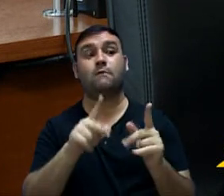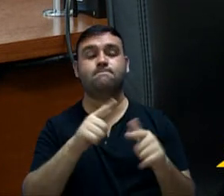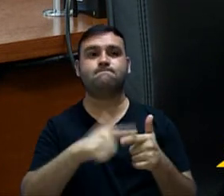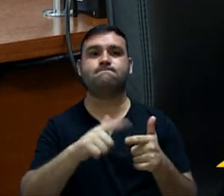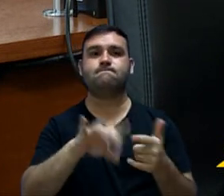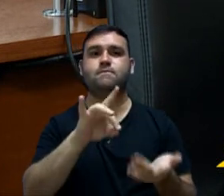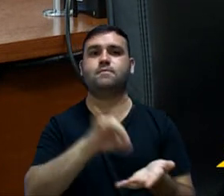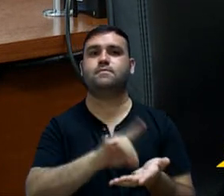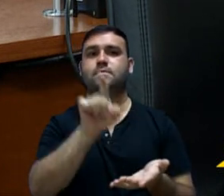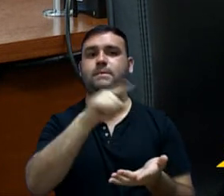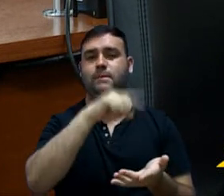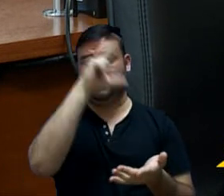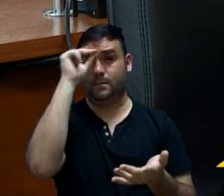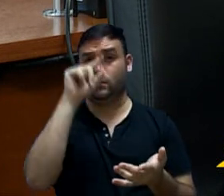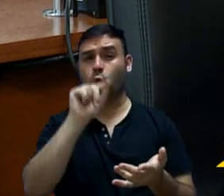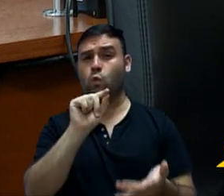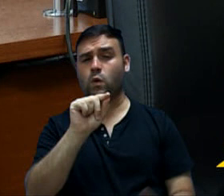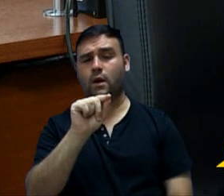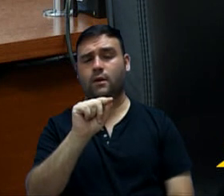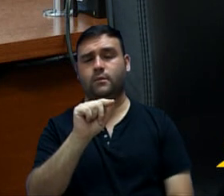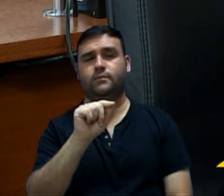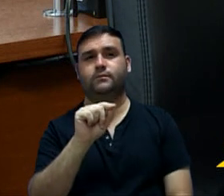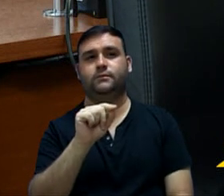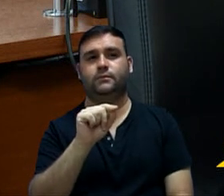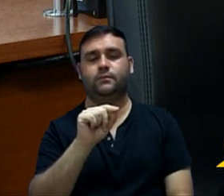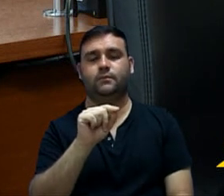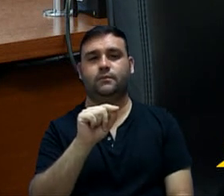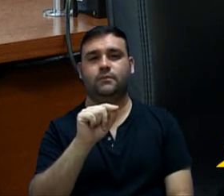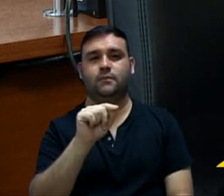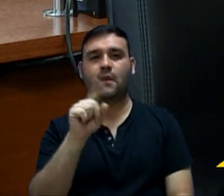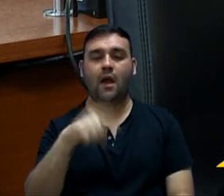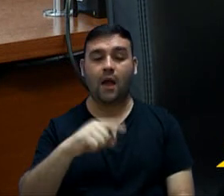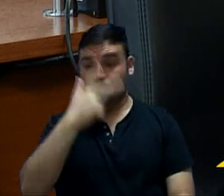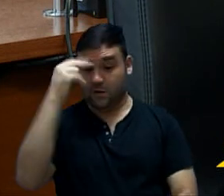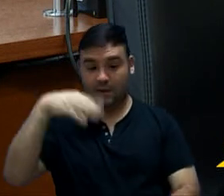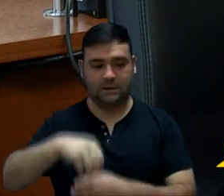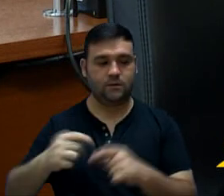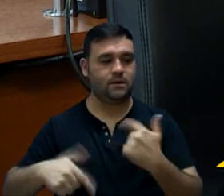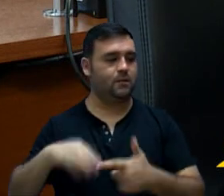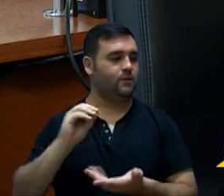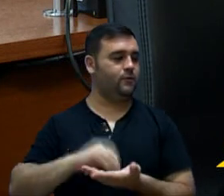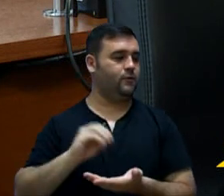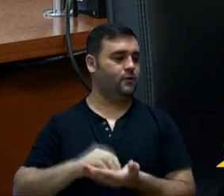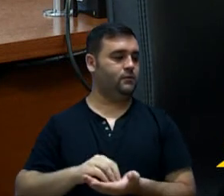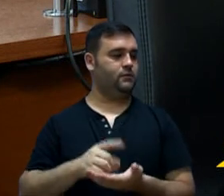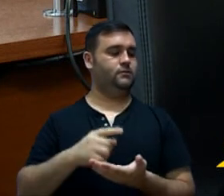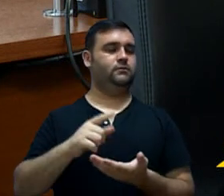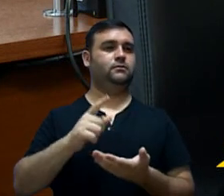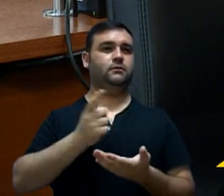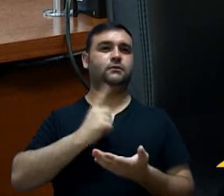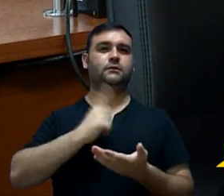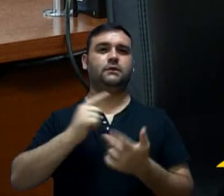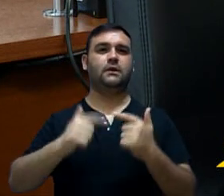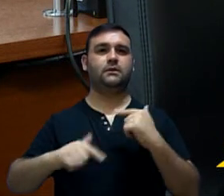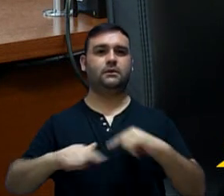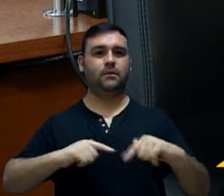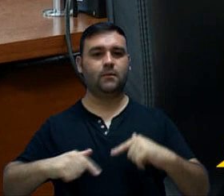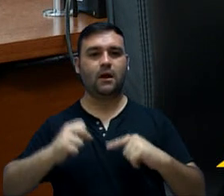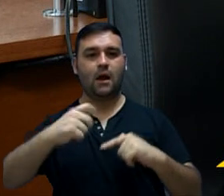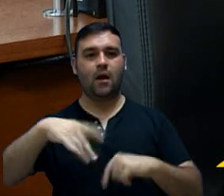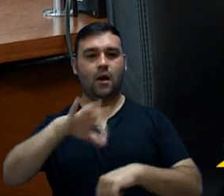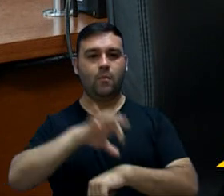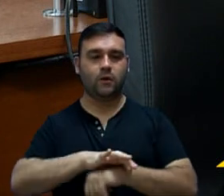real na prefeitura, que é a falta, o déficit de servidores públicos. Nós temos funcionários que se